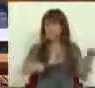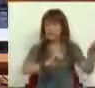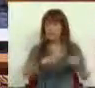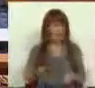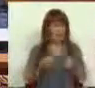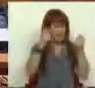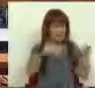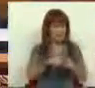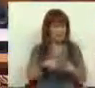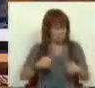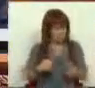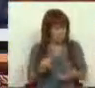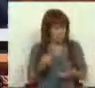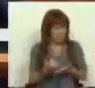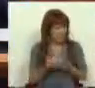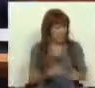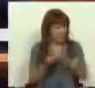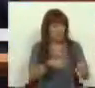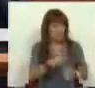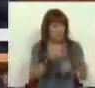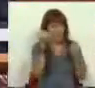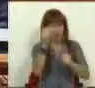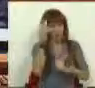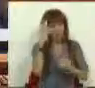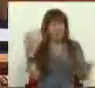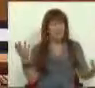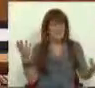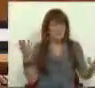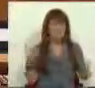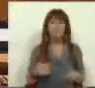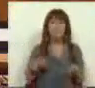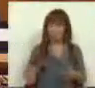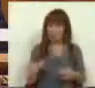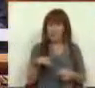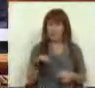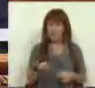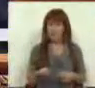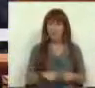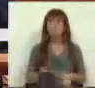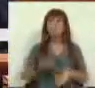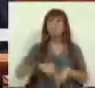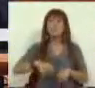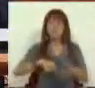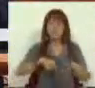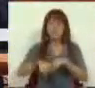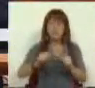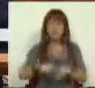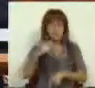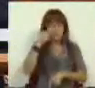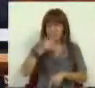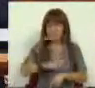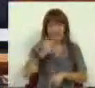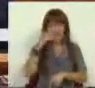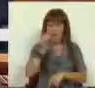regime que investiram os seus próprios recursos na região autónoma da Madeira. A presente situação resulta de políticas